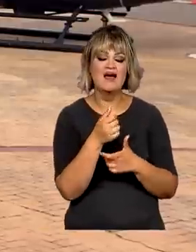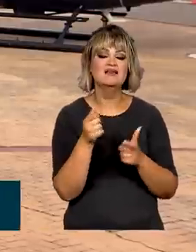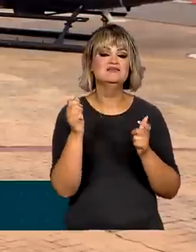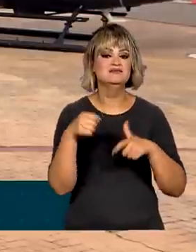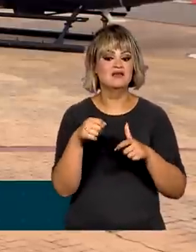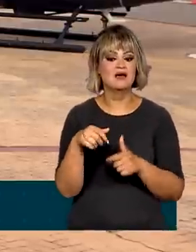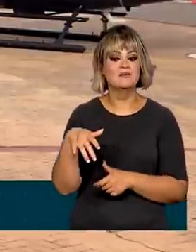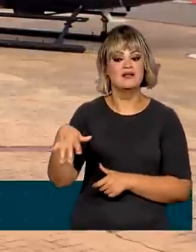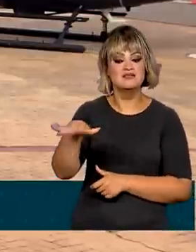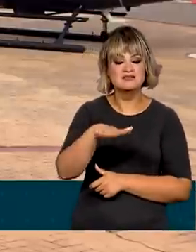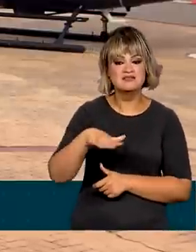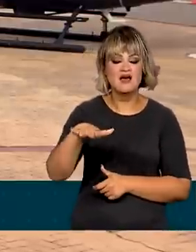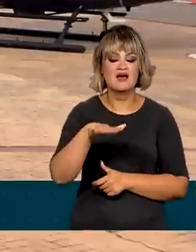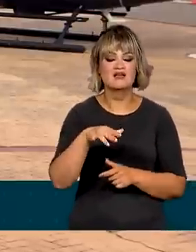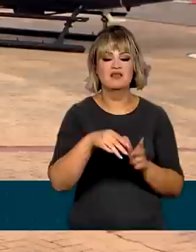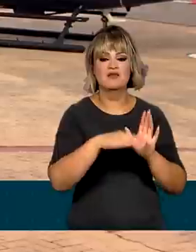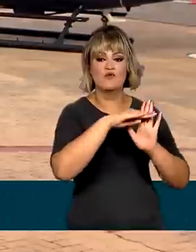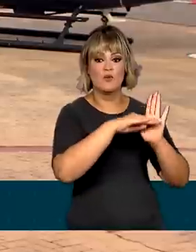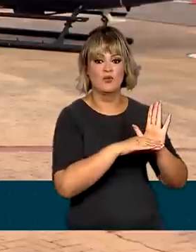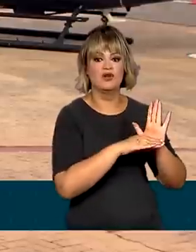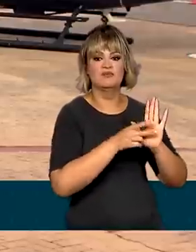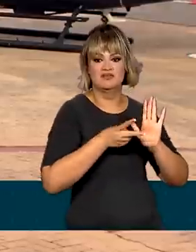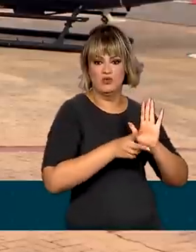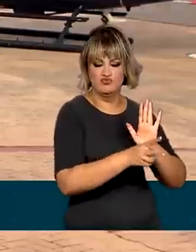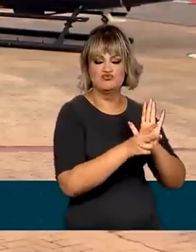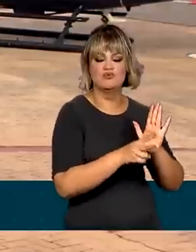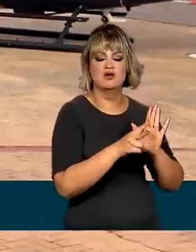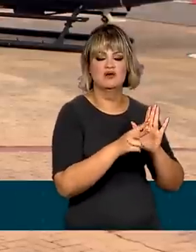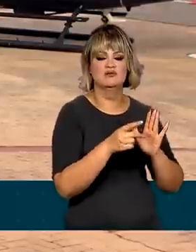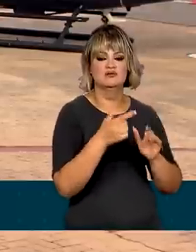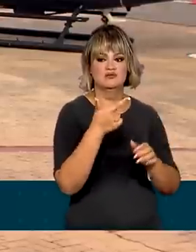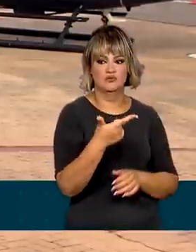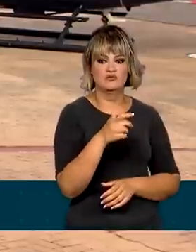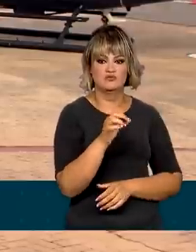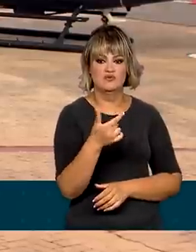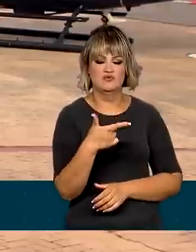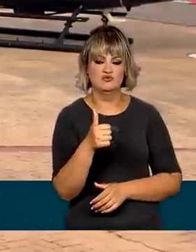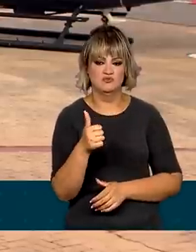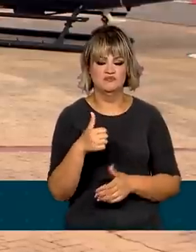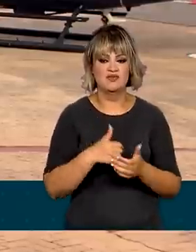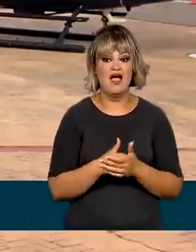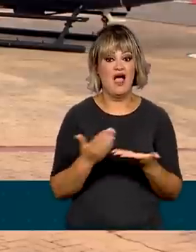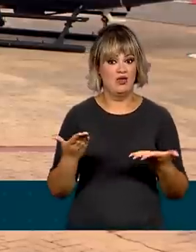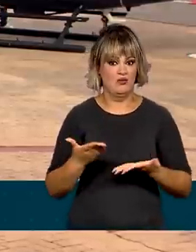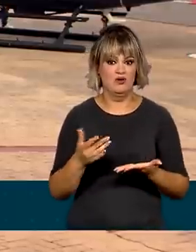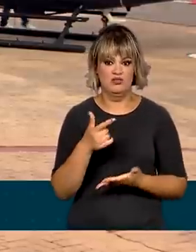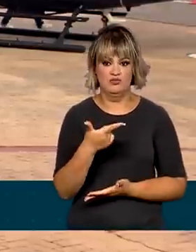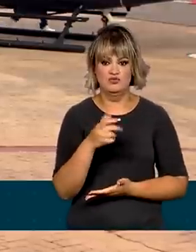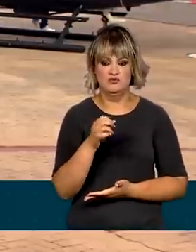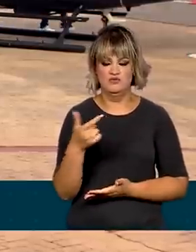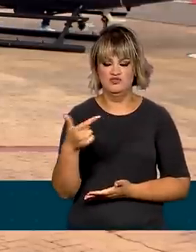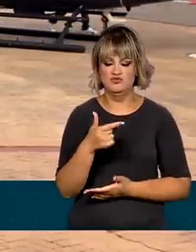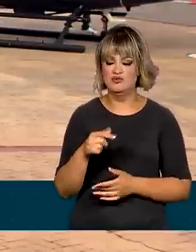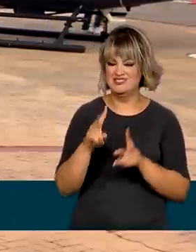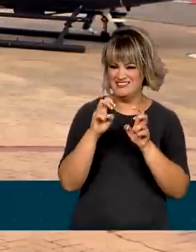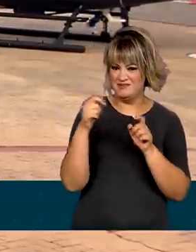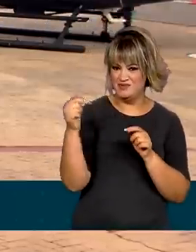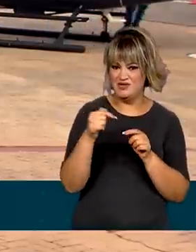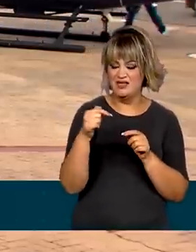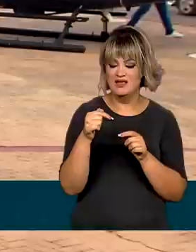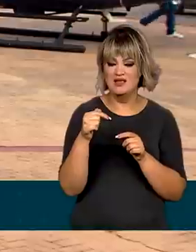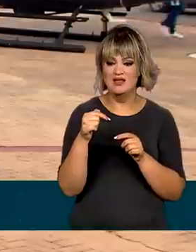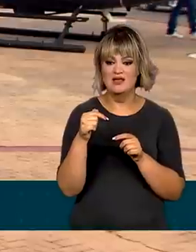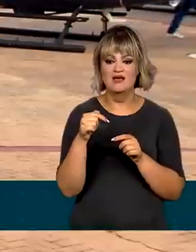fosse transformada em programa permanente em 2021. Nesta edição, a Rodovida tem como tema No